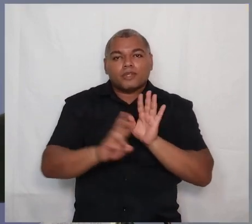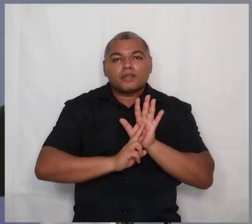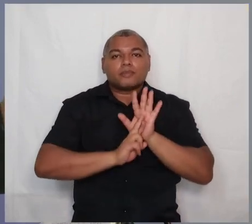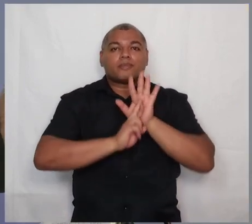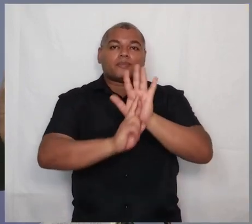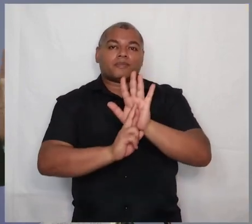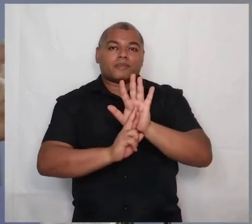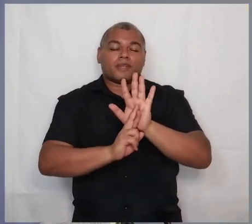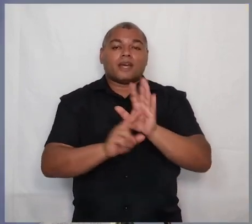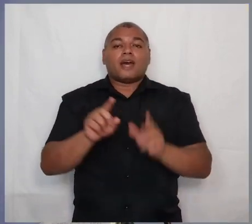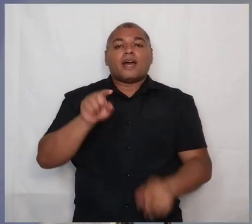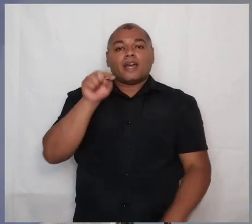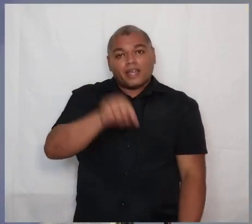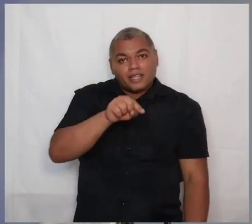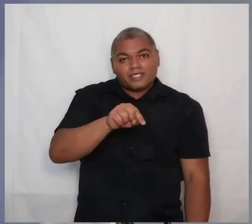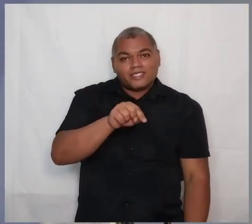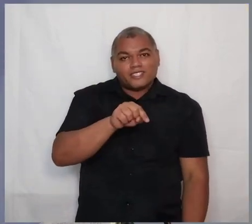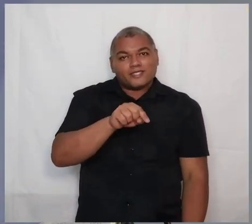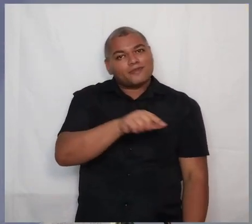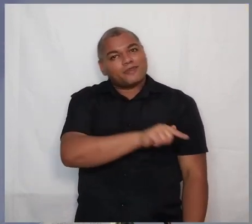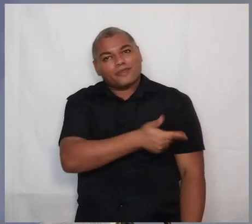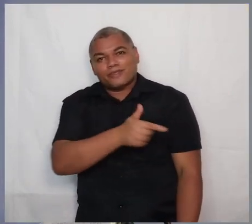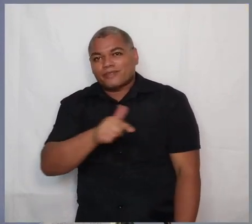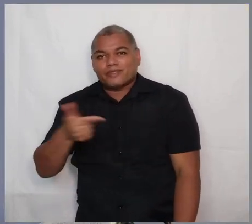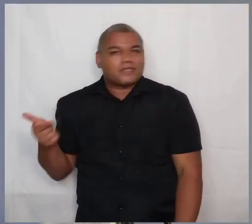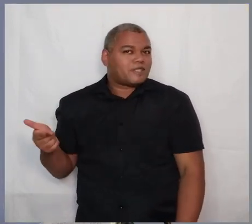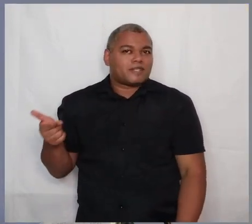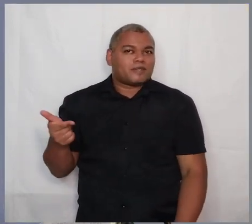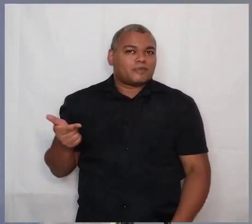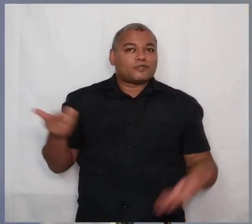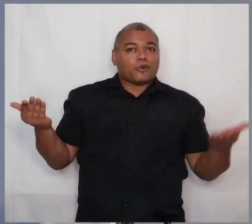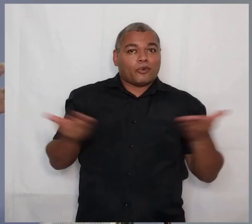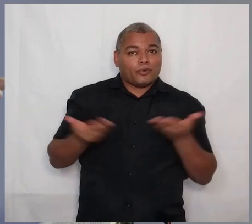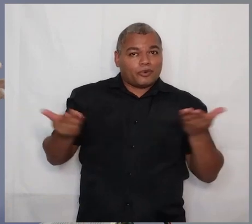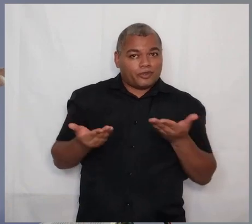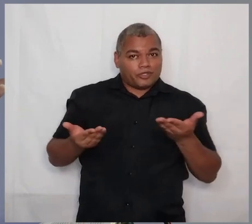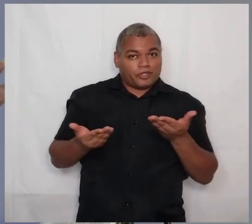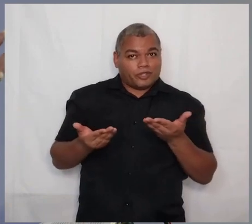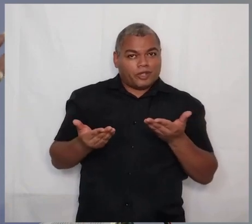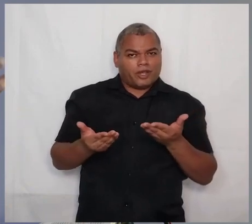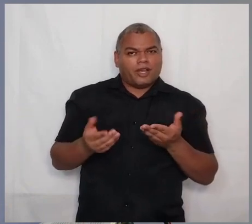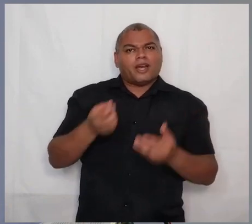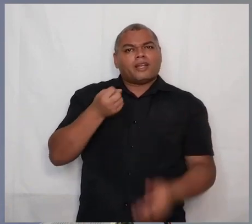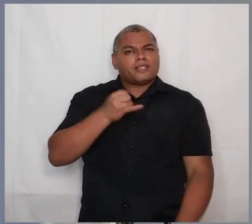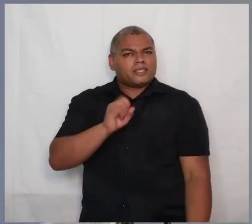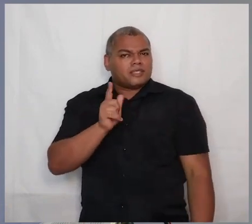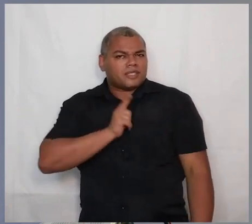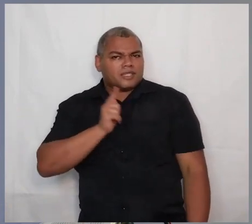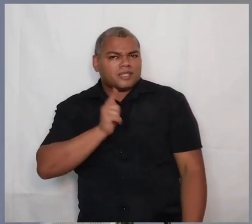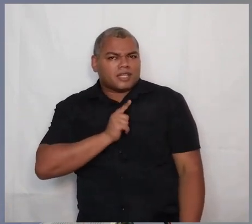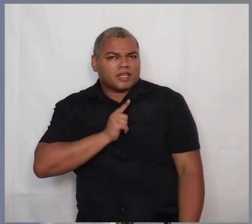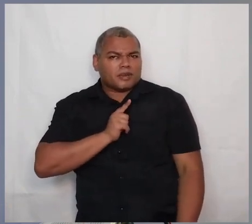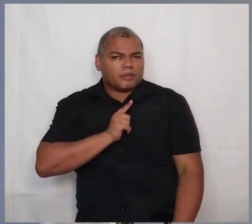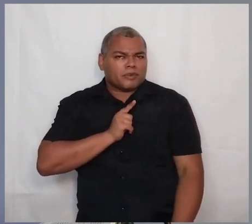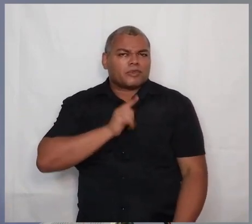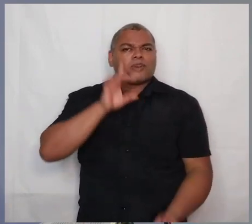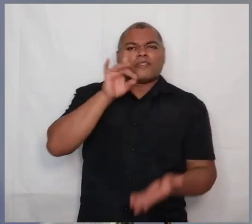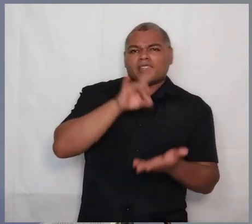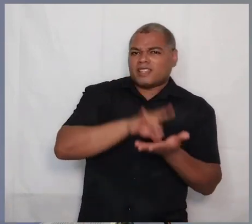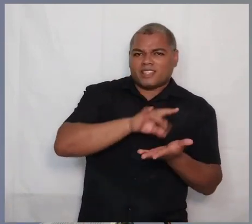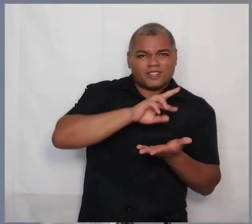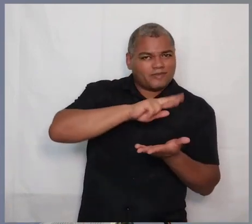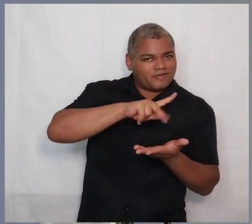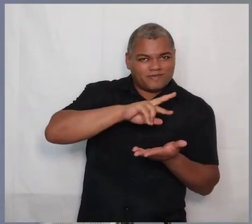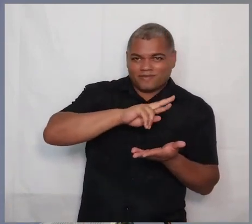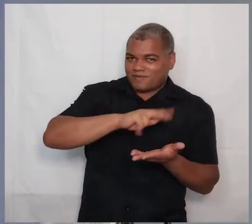Esses nós não os temos mais na igreja contemporânea. Os que nós temos não são verdadeiros apóstolos, certamente